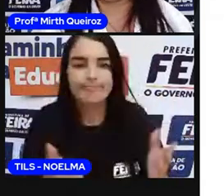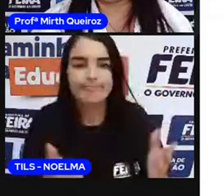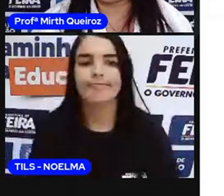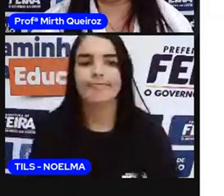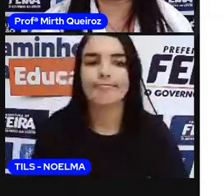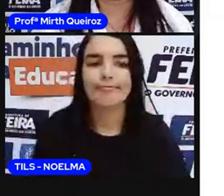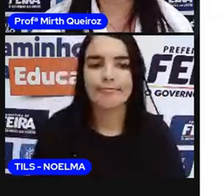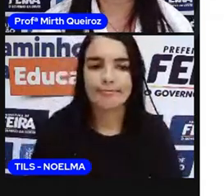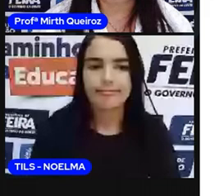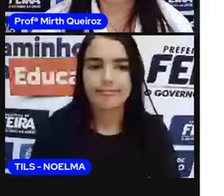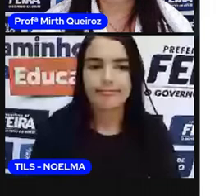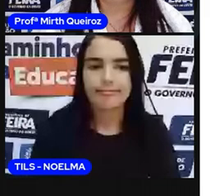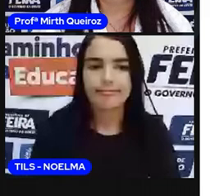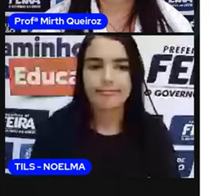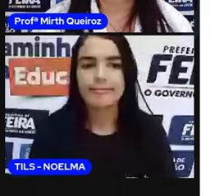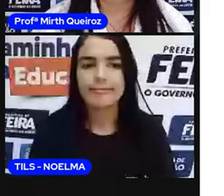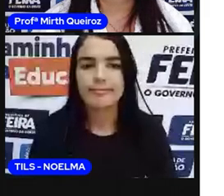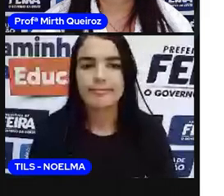que é o substantivo.